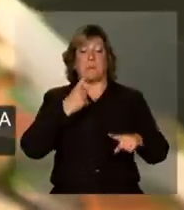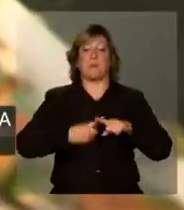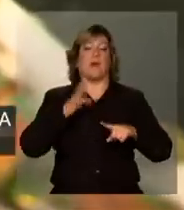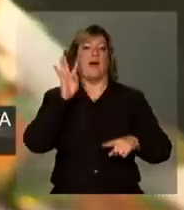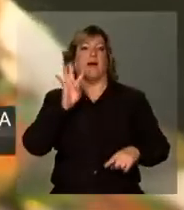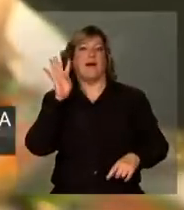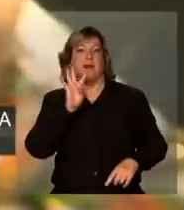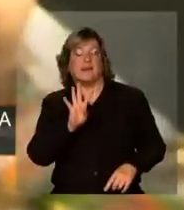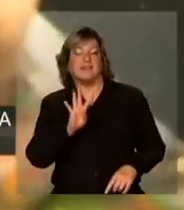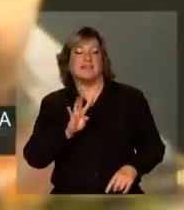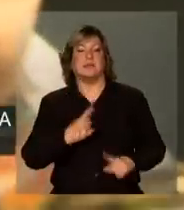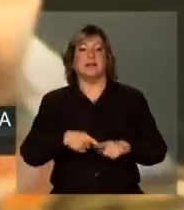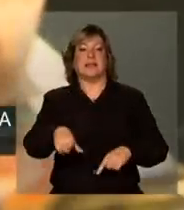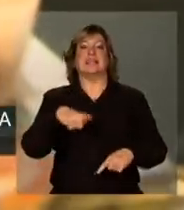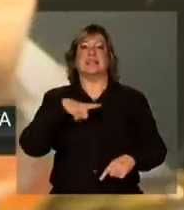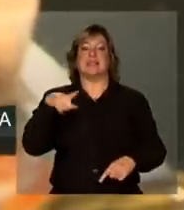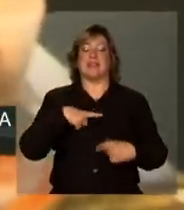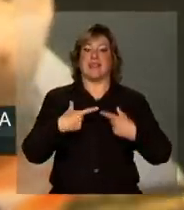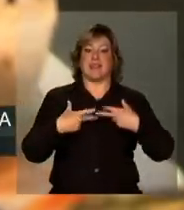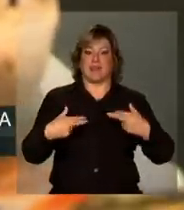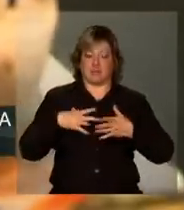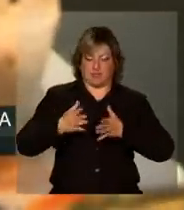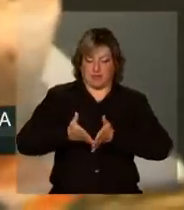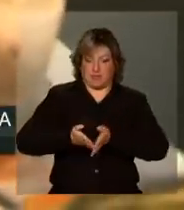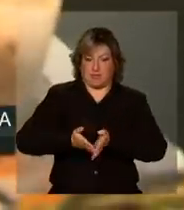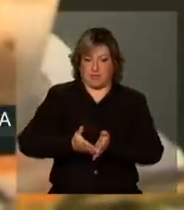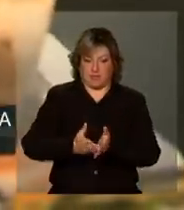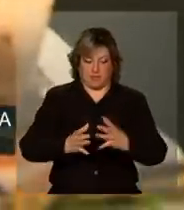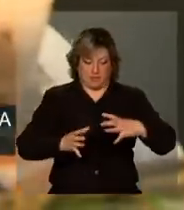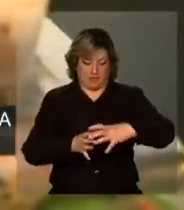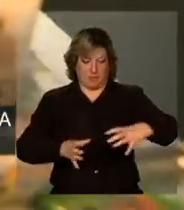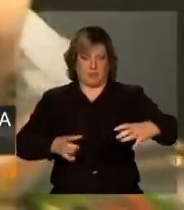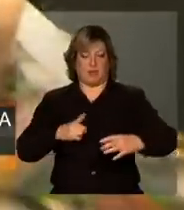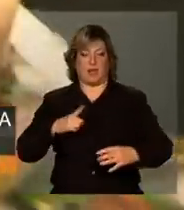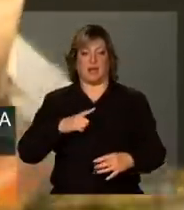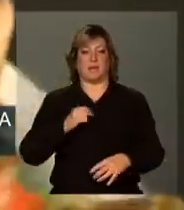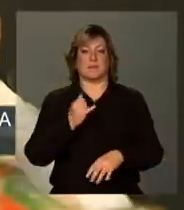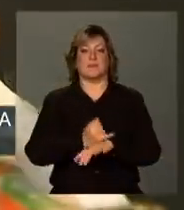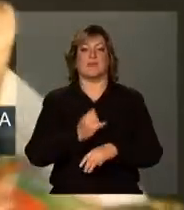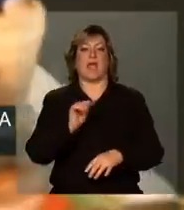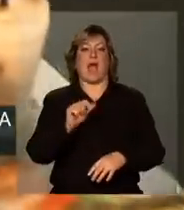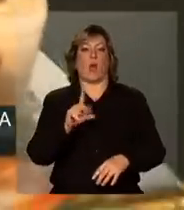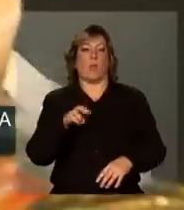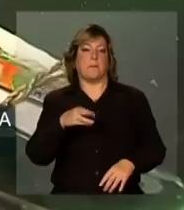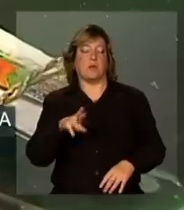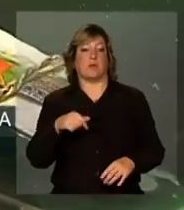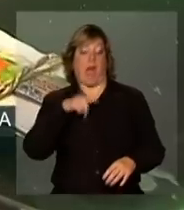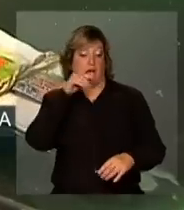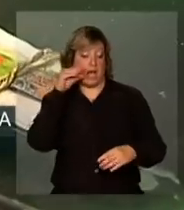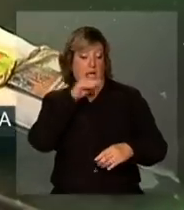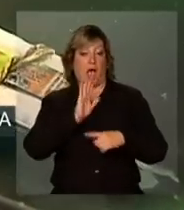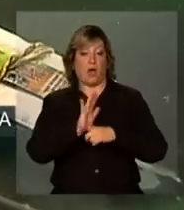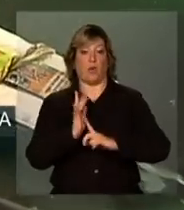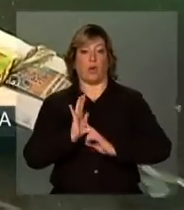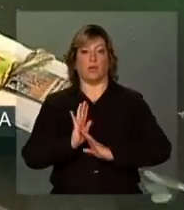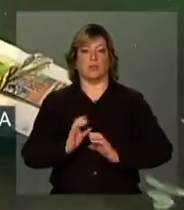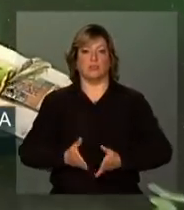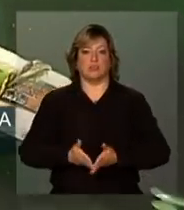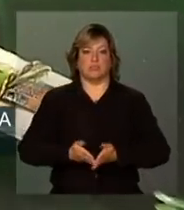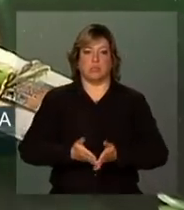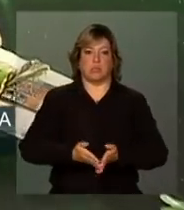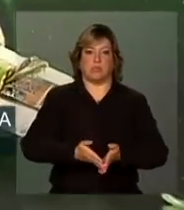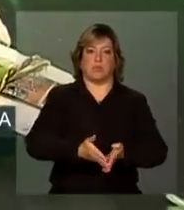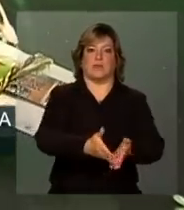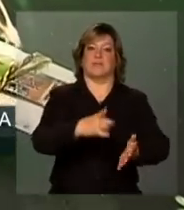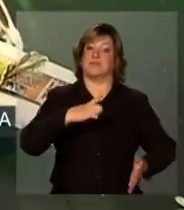tem uma pequena caldeira formada de alumínio e aí a água esquenta e ela mesmo impulsiona